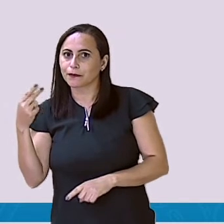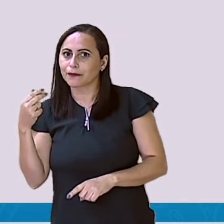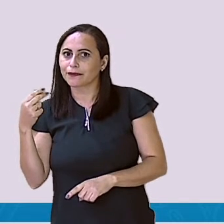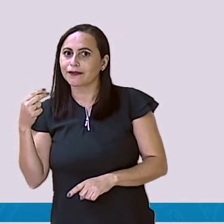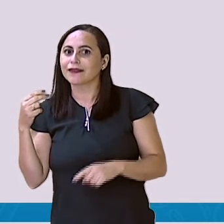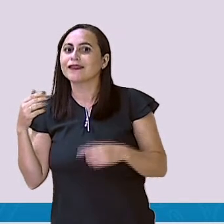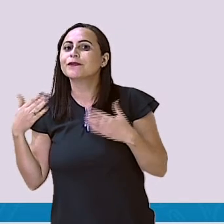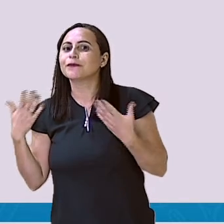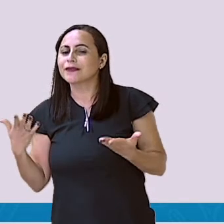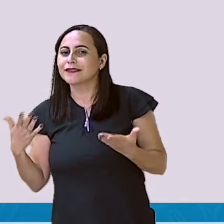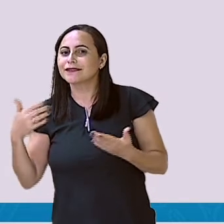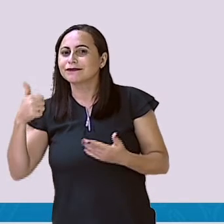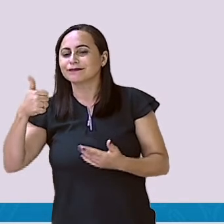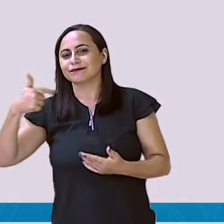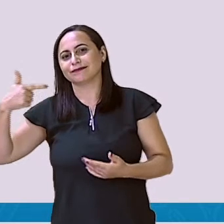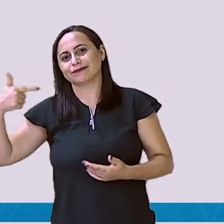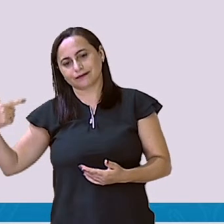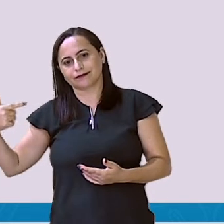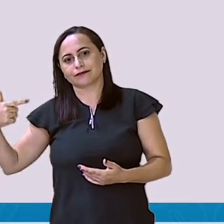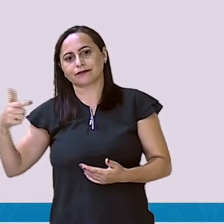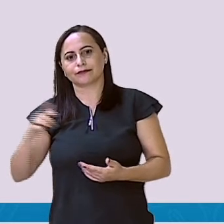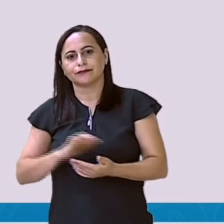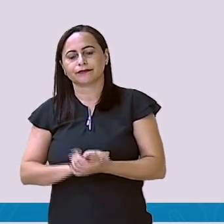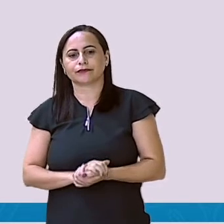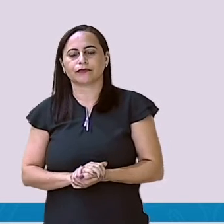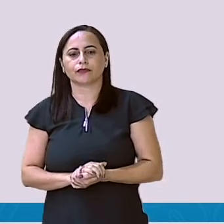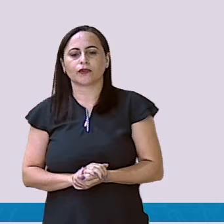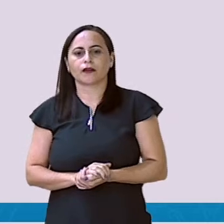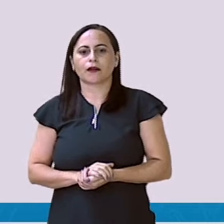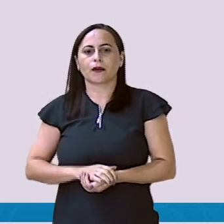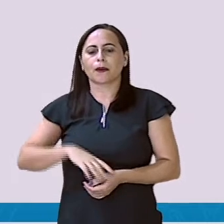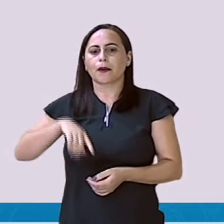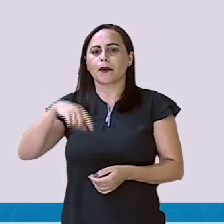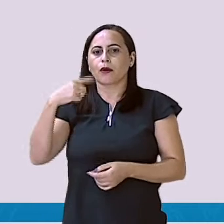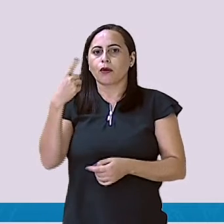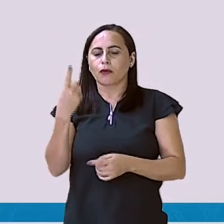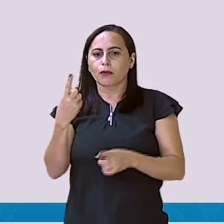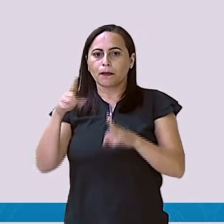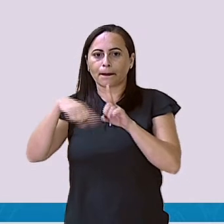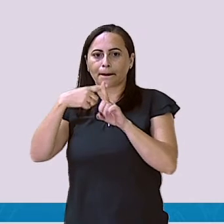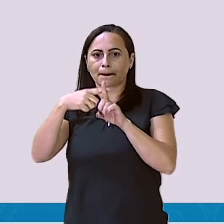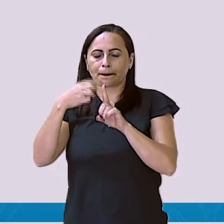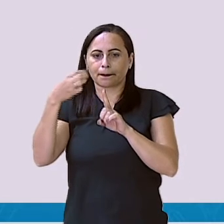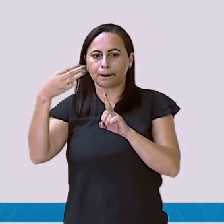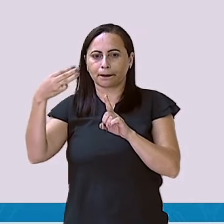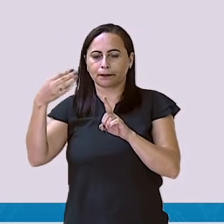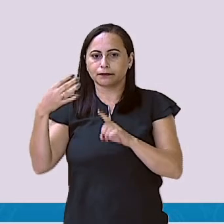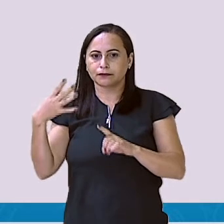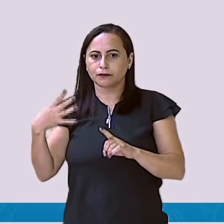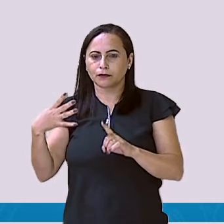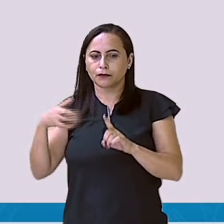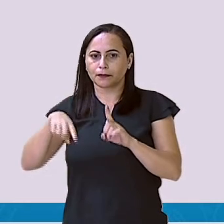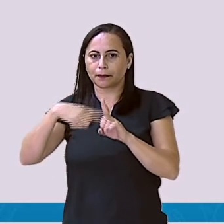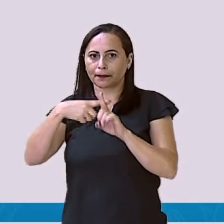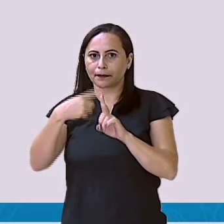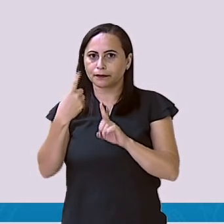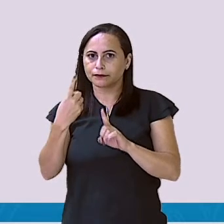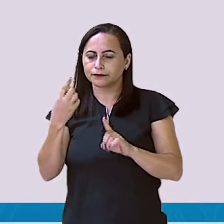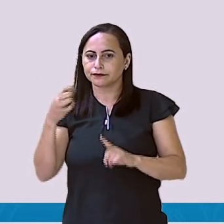Eu coloco o 2 e vai o 1. Então, 1 mais 3 é 4. E 4 mais 1, 5.